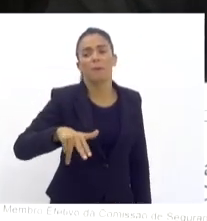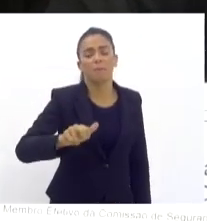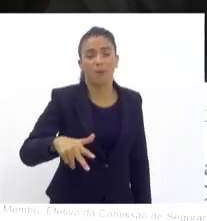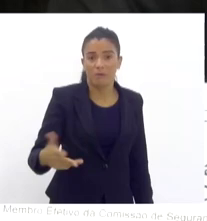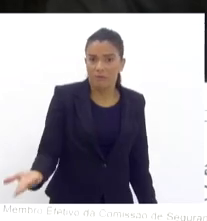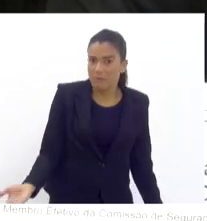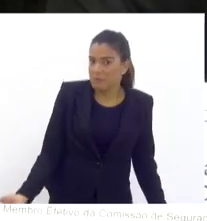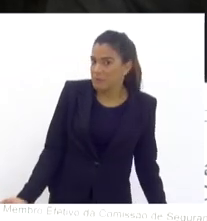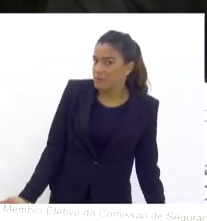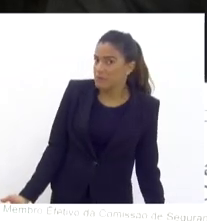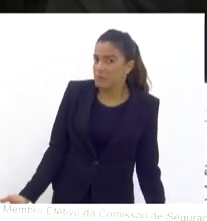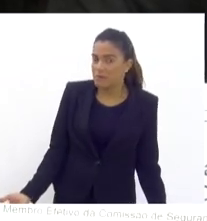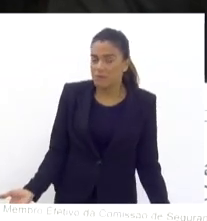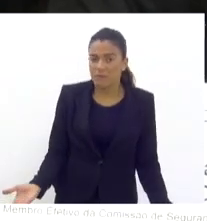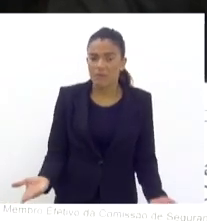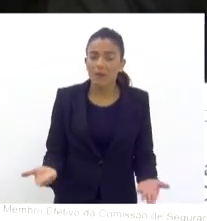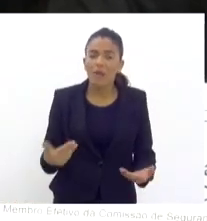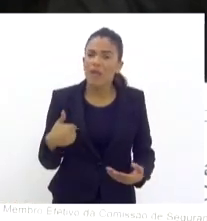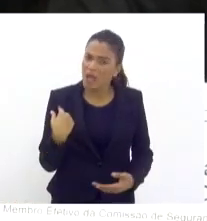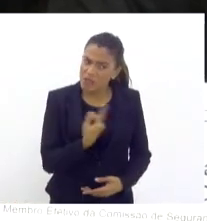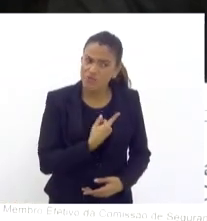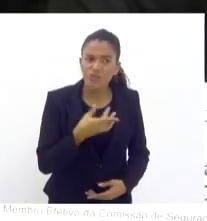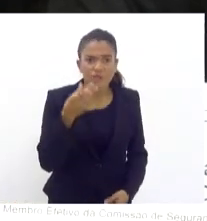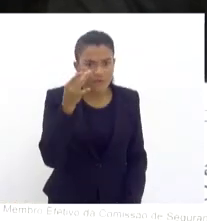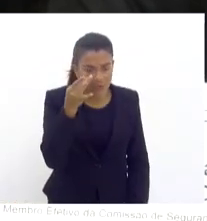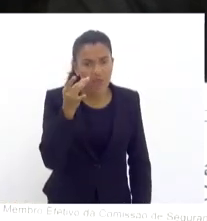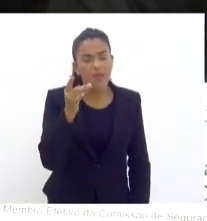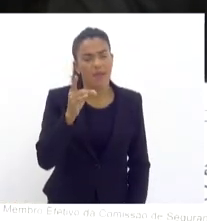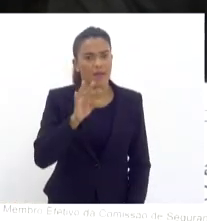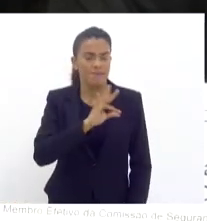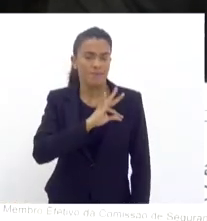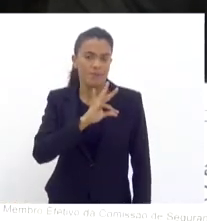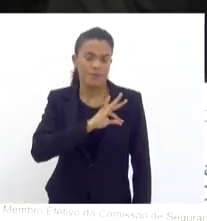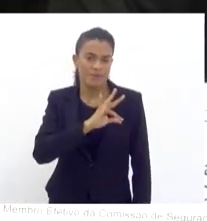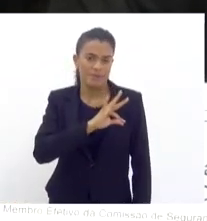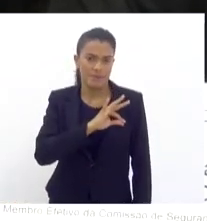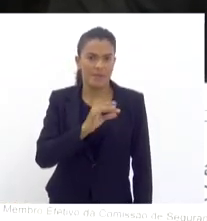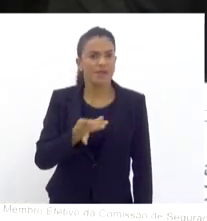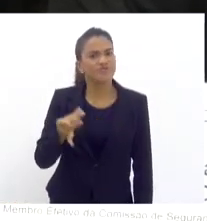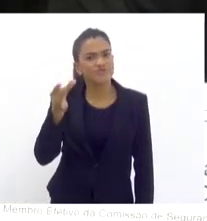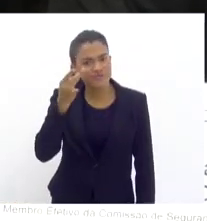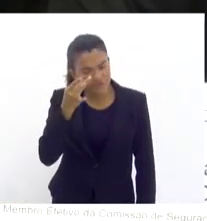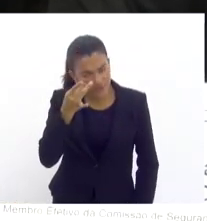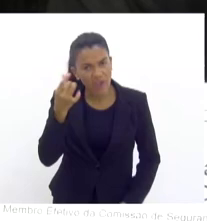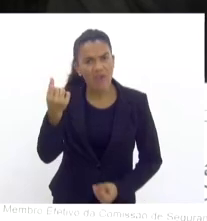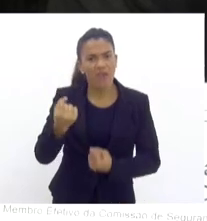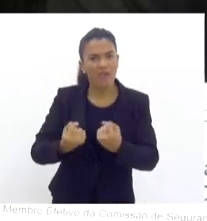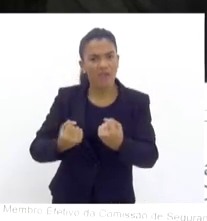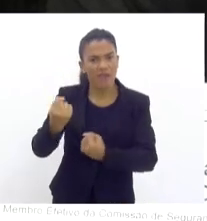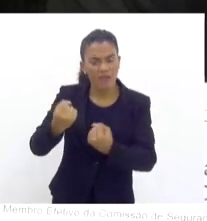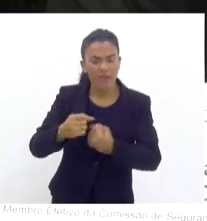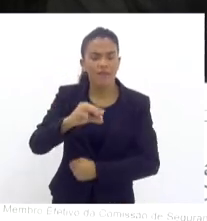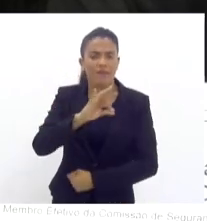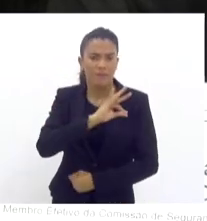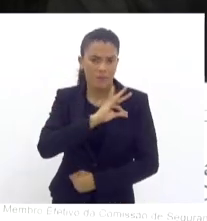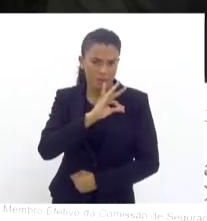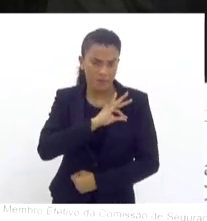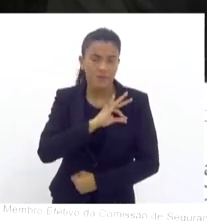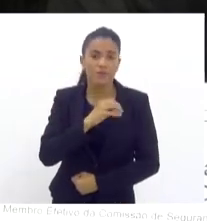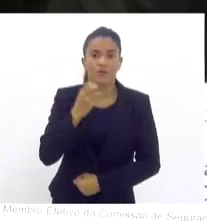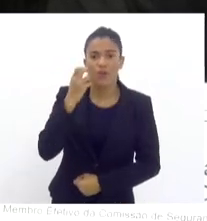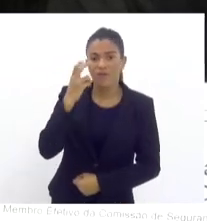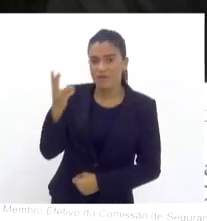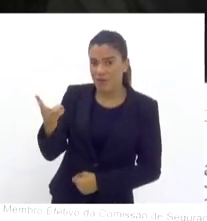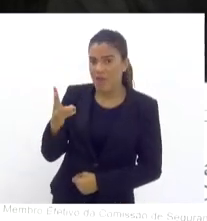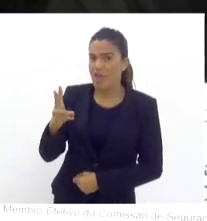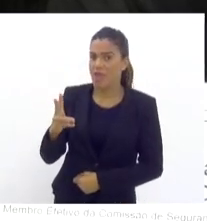aqui interessa isso, e a gente vê a presença da polícia, a gente vê a ronda, nós vemos que as forças de